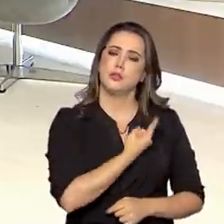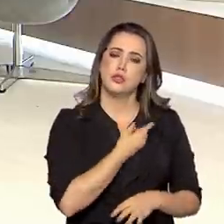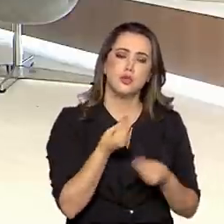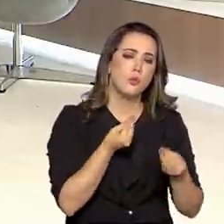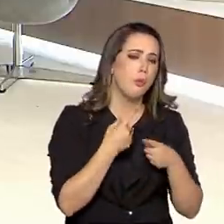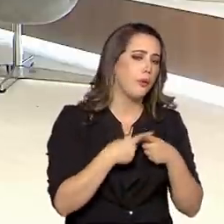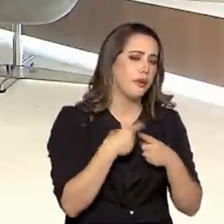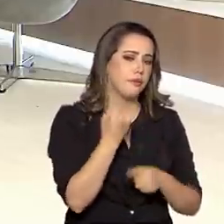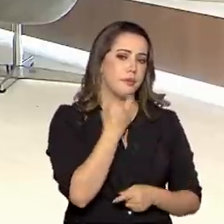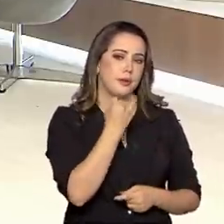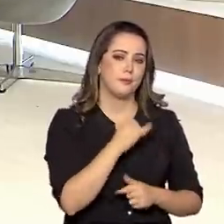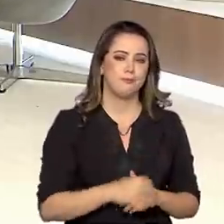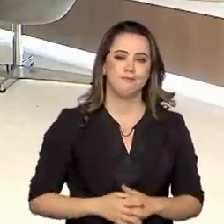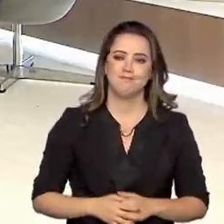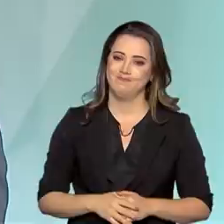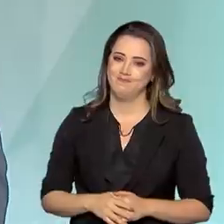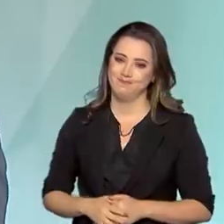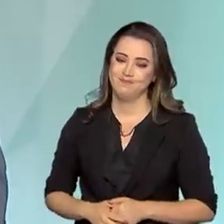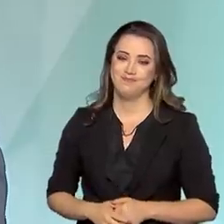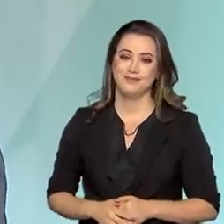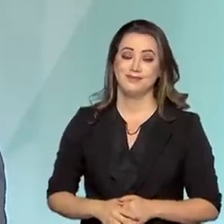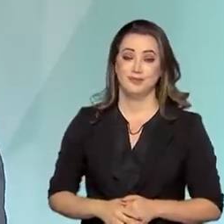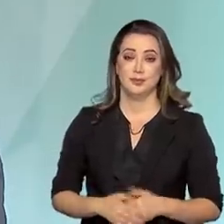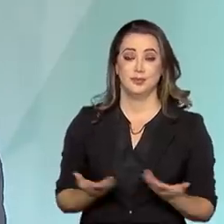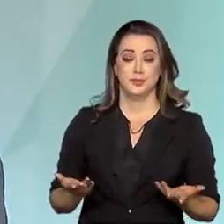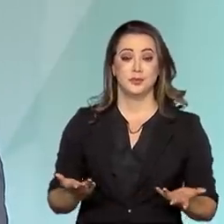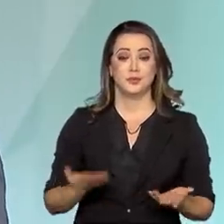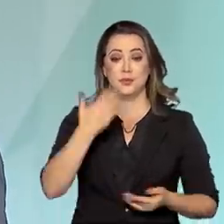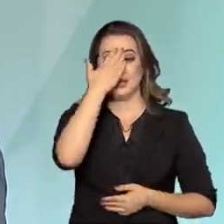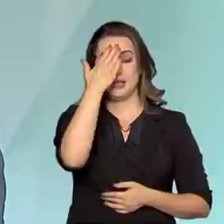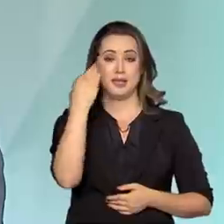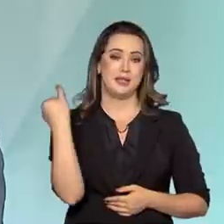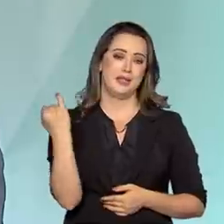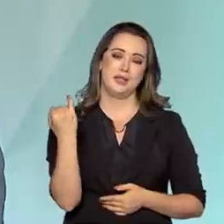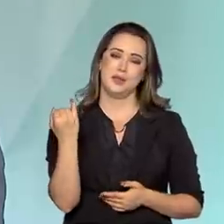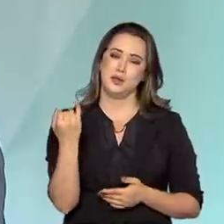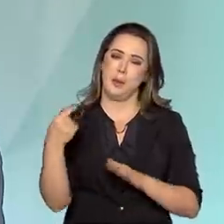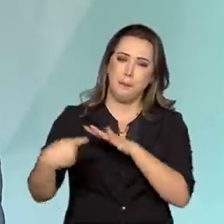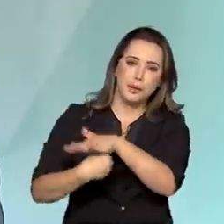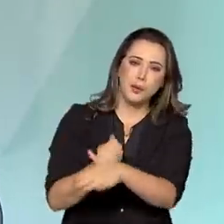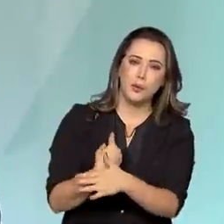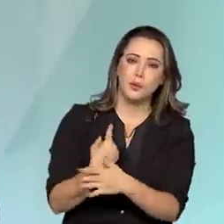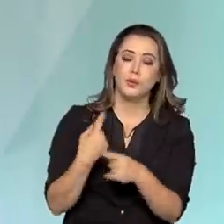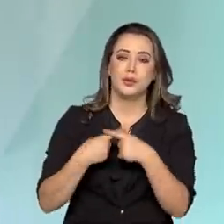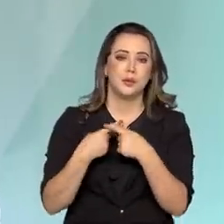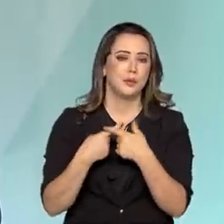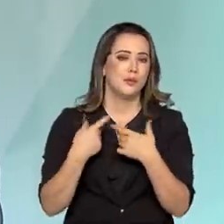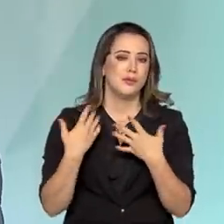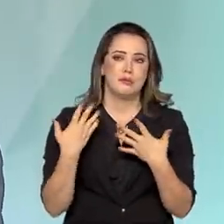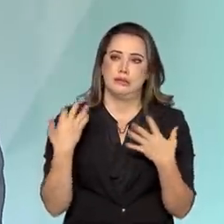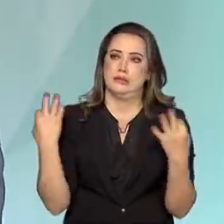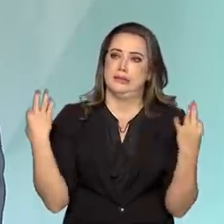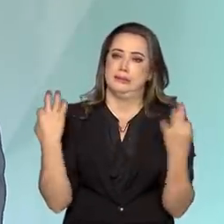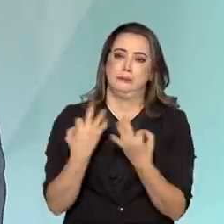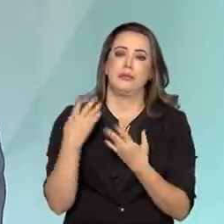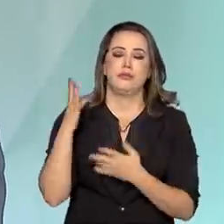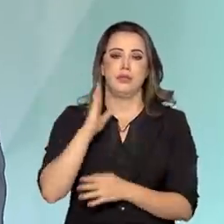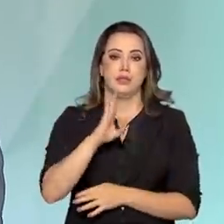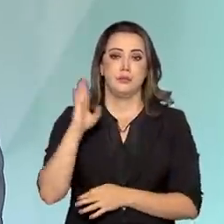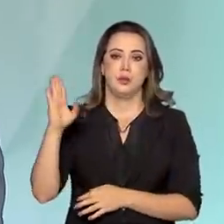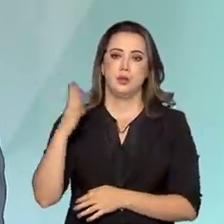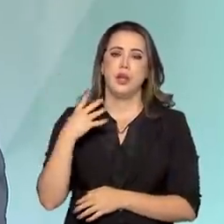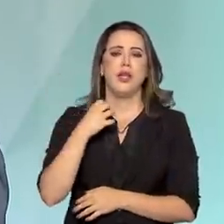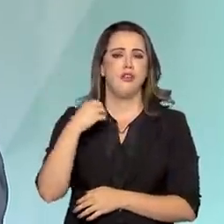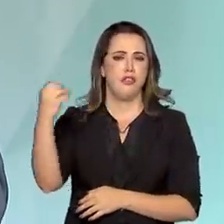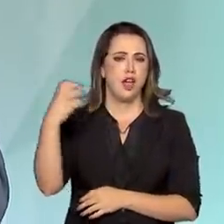no presente. Obrigado pela pergunta, porque eu acho extraordinário poder falar da importância da Biblioteca Nacional. Eu viajei pelo Brasil inteiro como professor